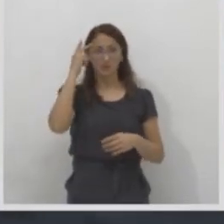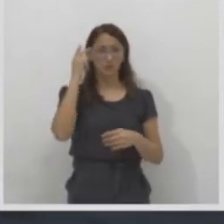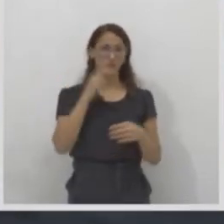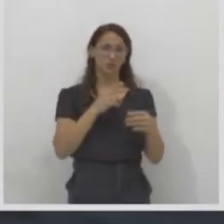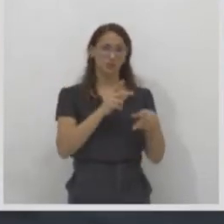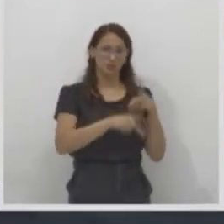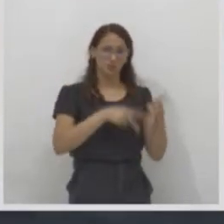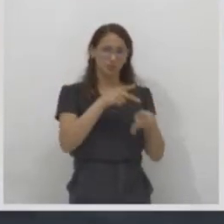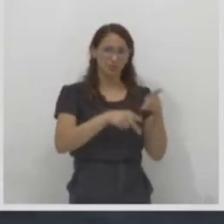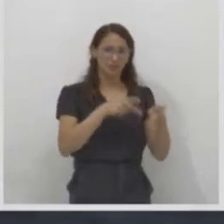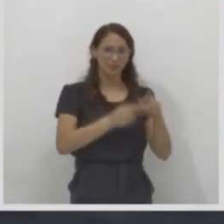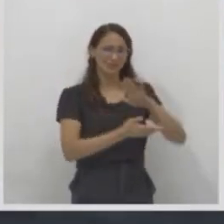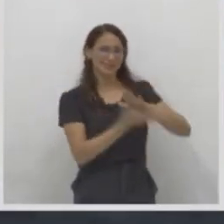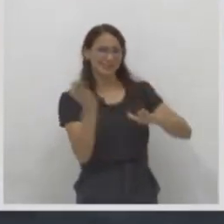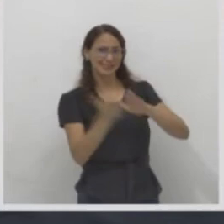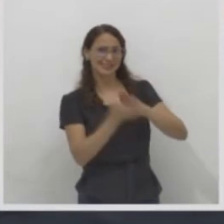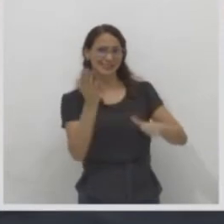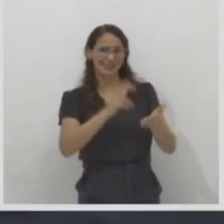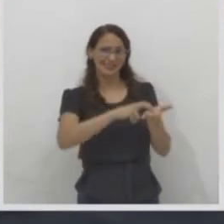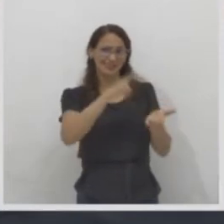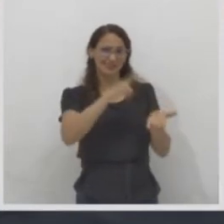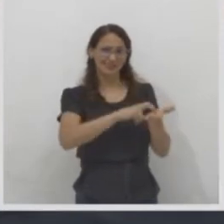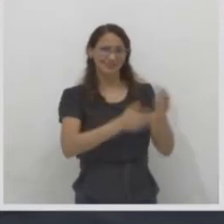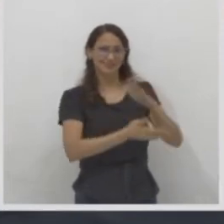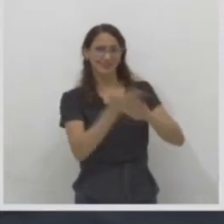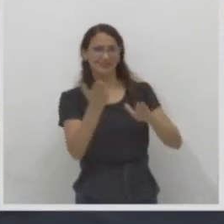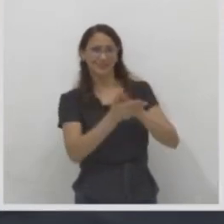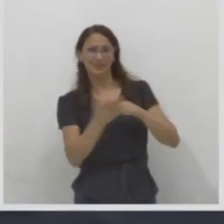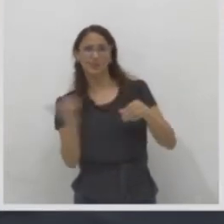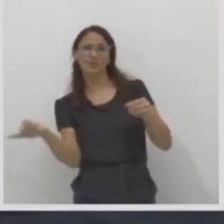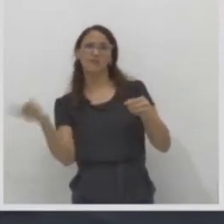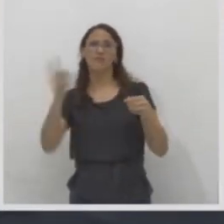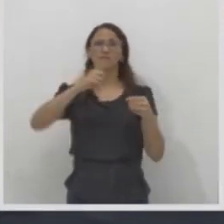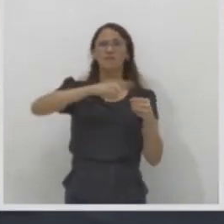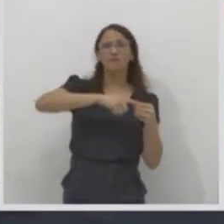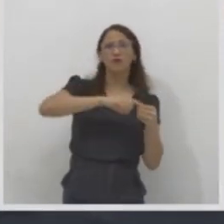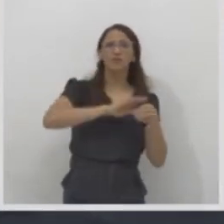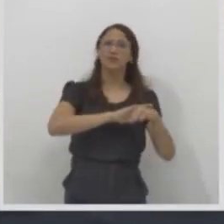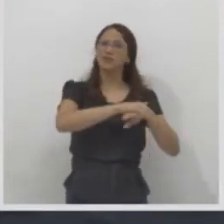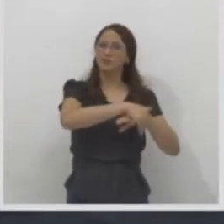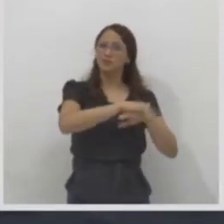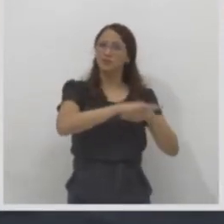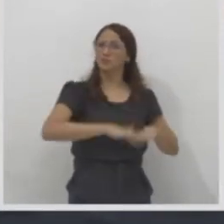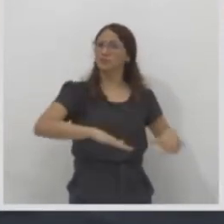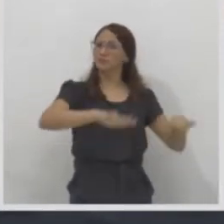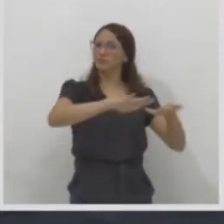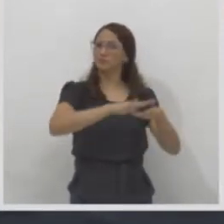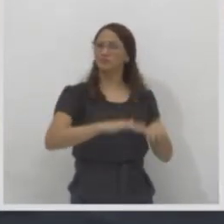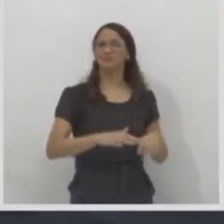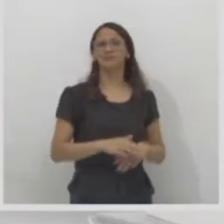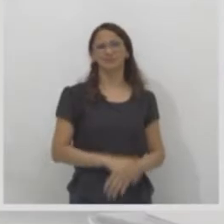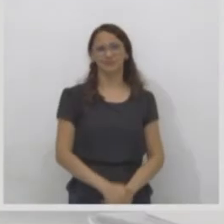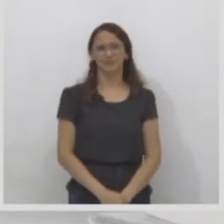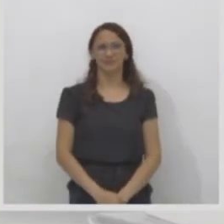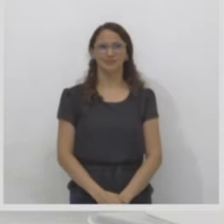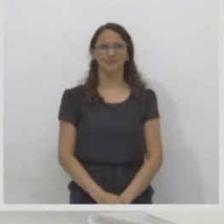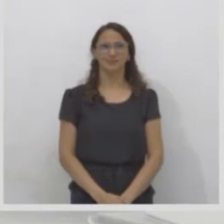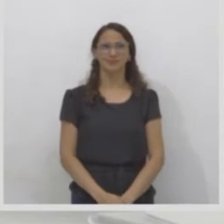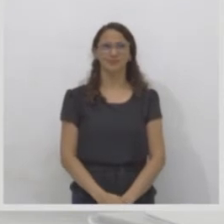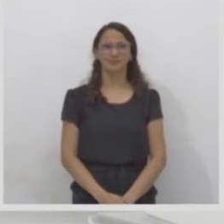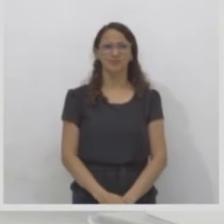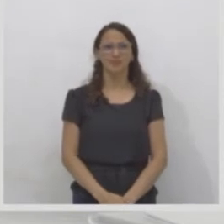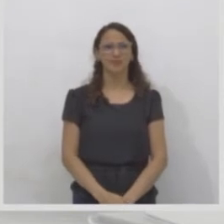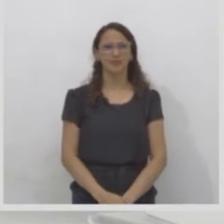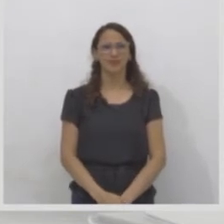retorna à noite. Tudo bem? Vamos lá? Então, vamos às motivações. Olhem só o que vocês estão